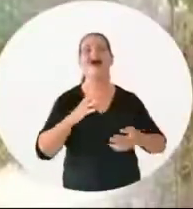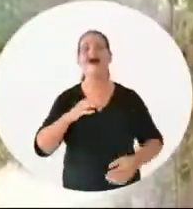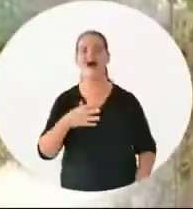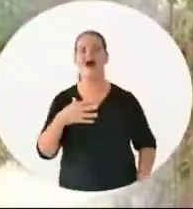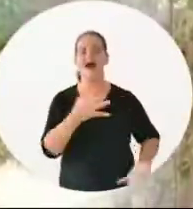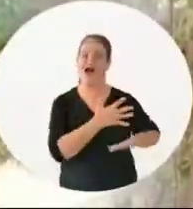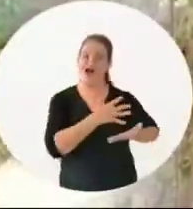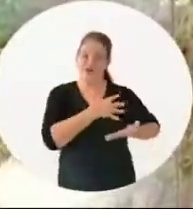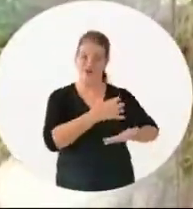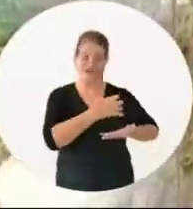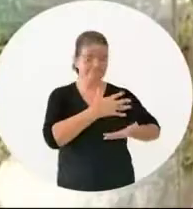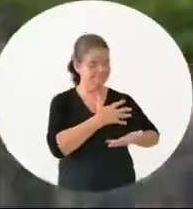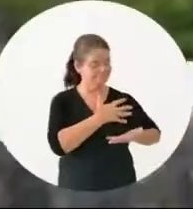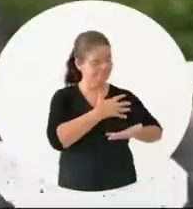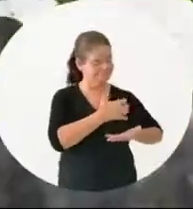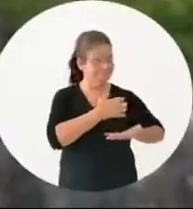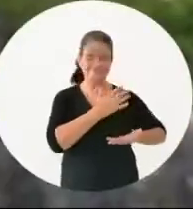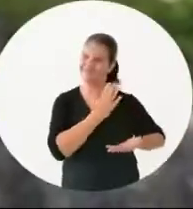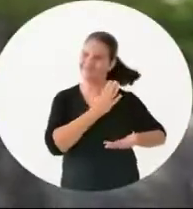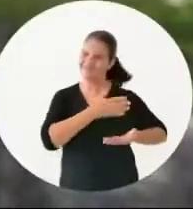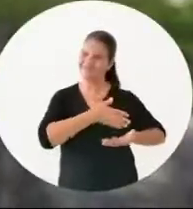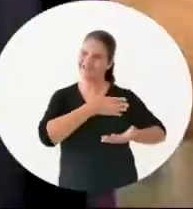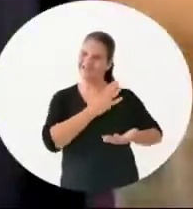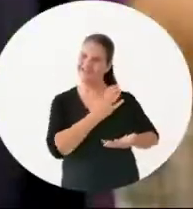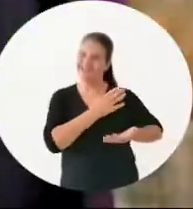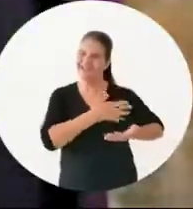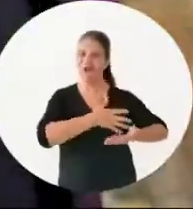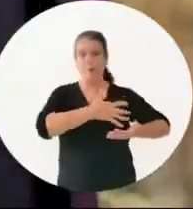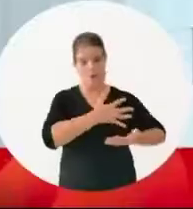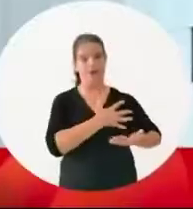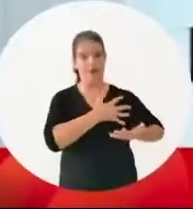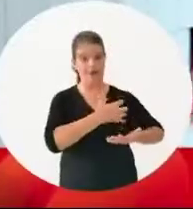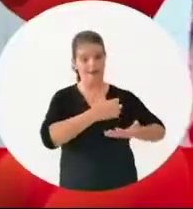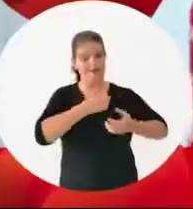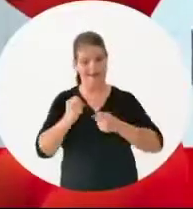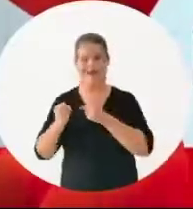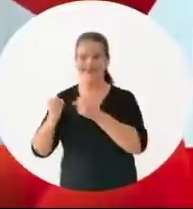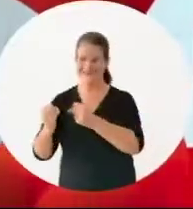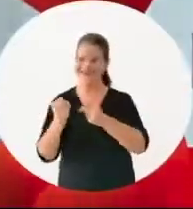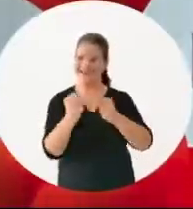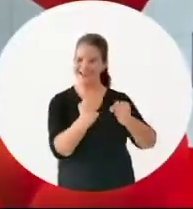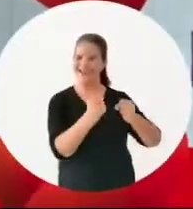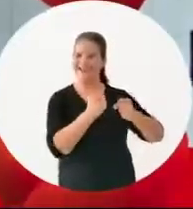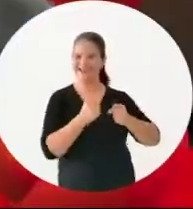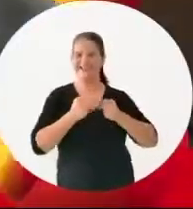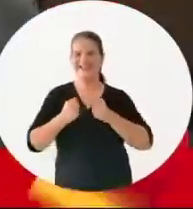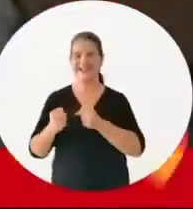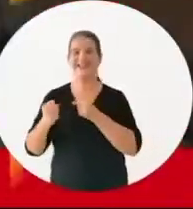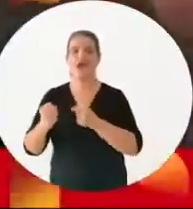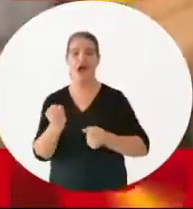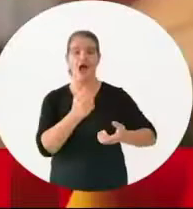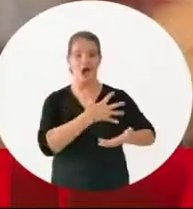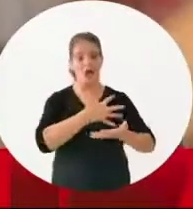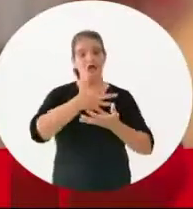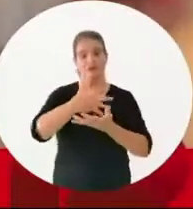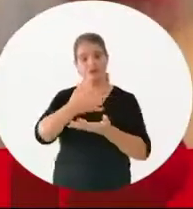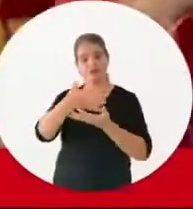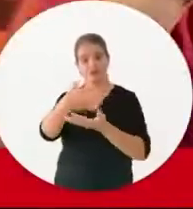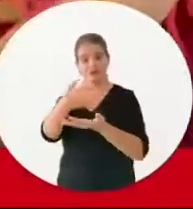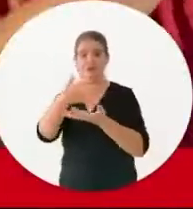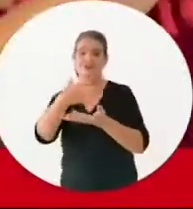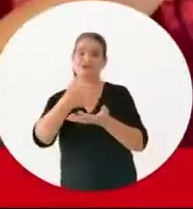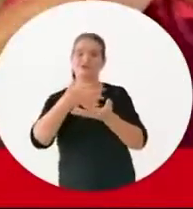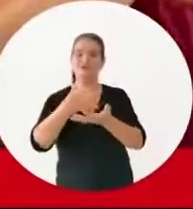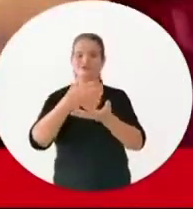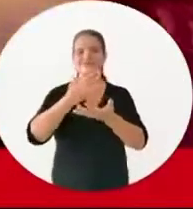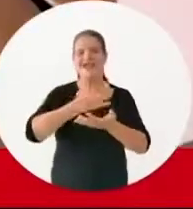Oi, tu, tu, tu, tu Bate coração Oi, tu, coração pode bater Oi, tu, tu,